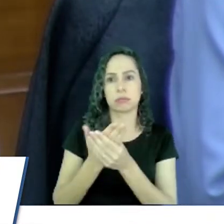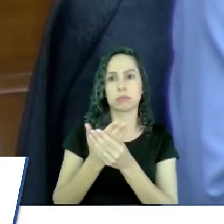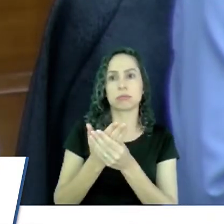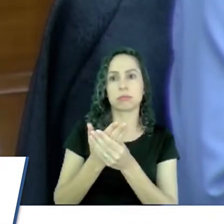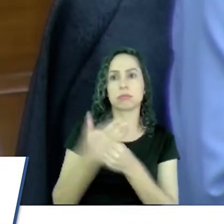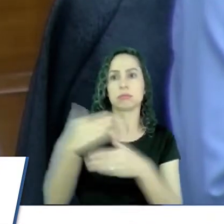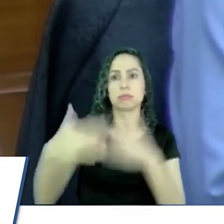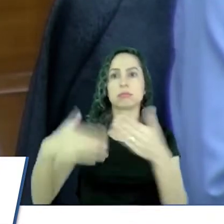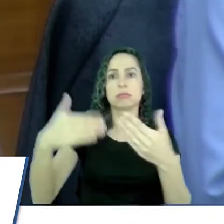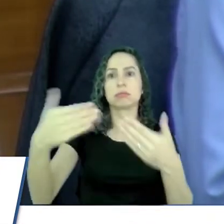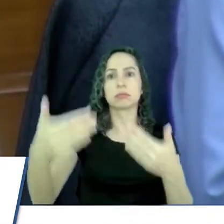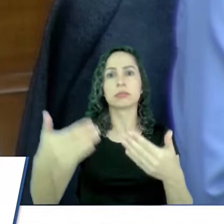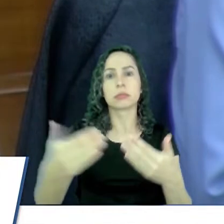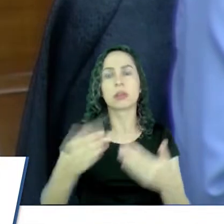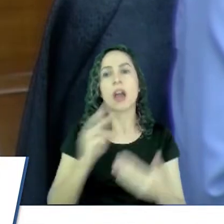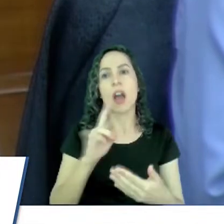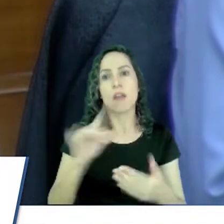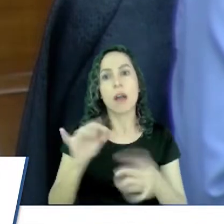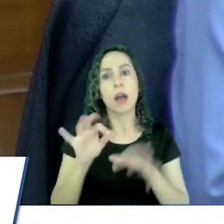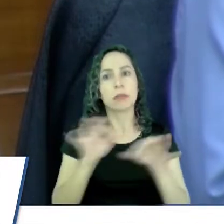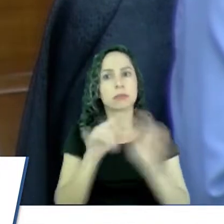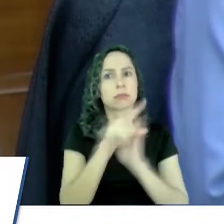feito esse levantamento,